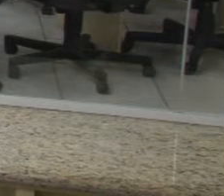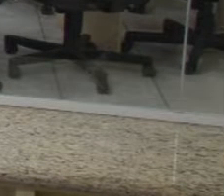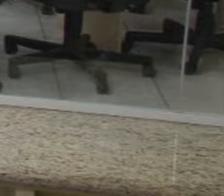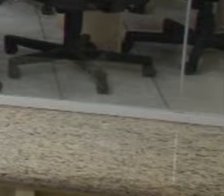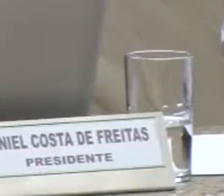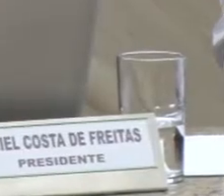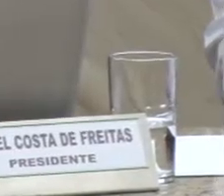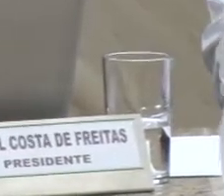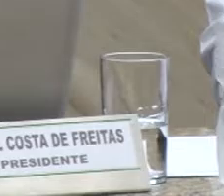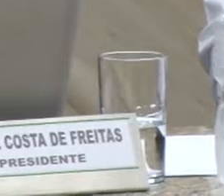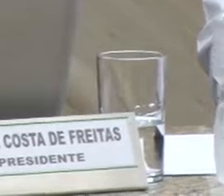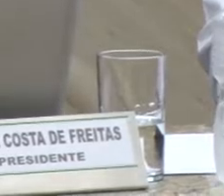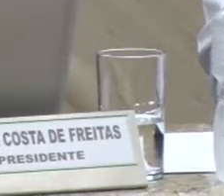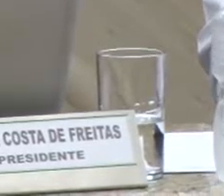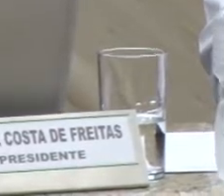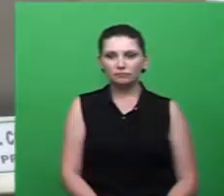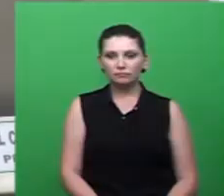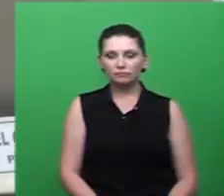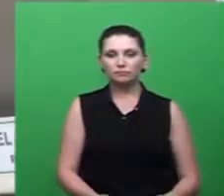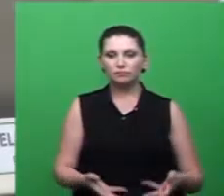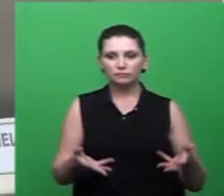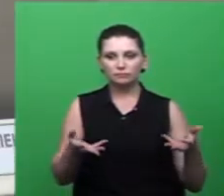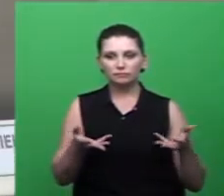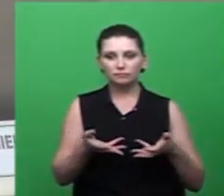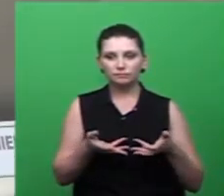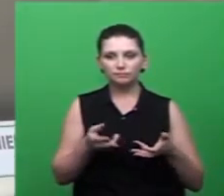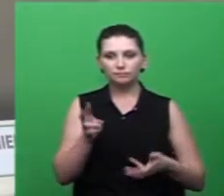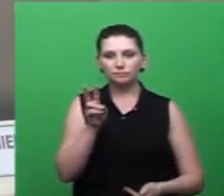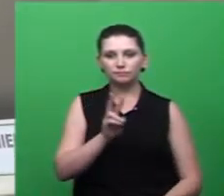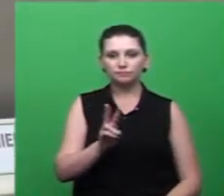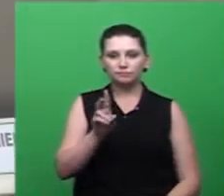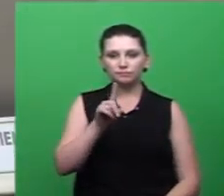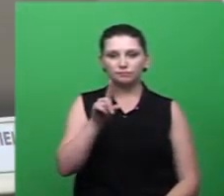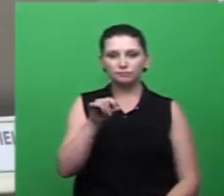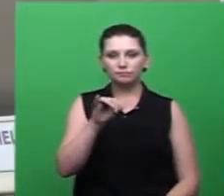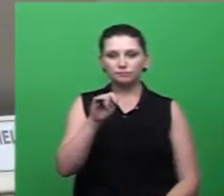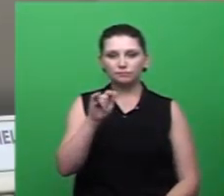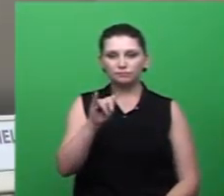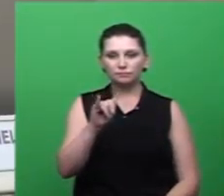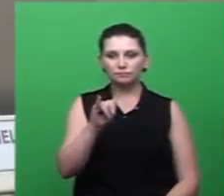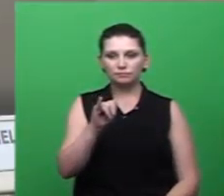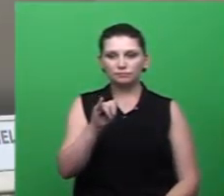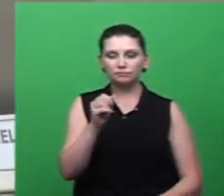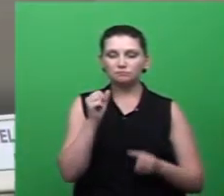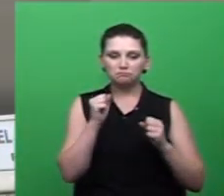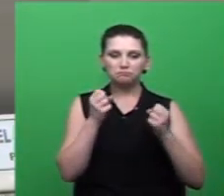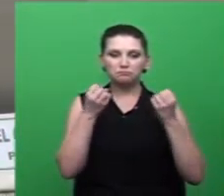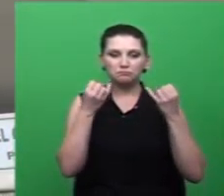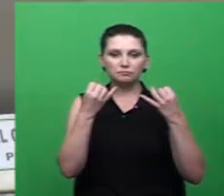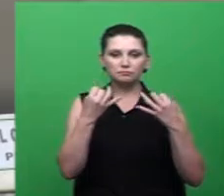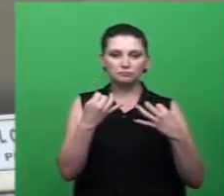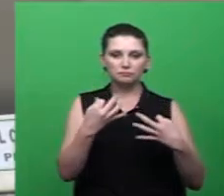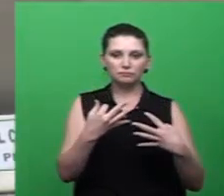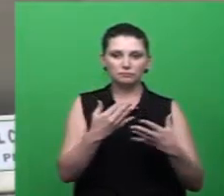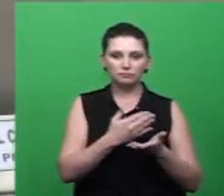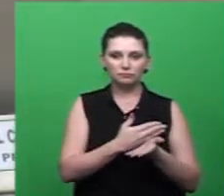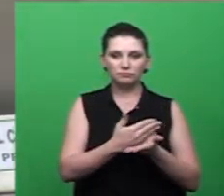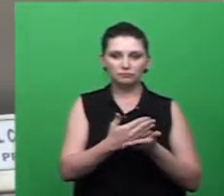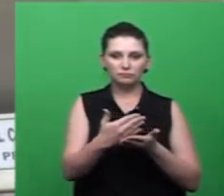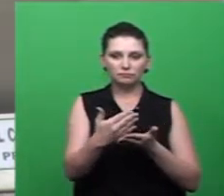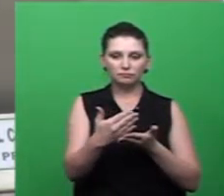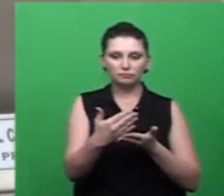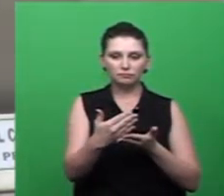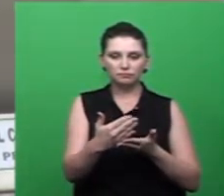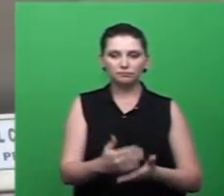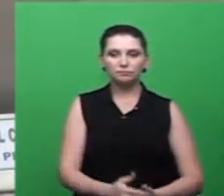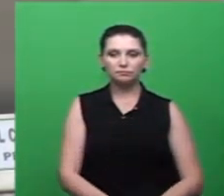Com a palavra o Wanderlei, Wanderlei Zidane, Zili, vossa excelência, para falar a saudação inicial em nome desta casa.